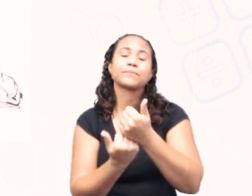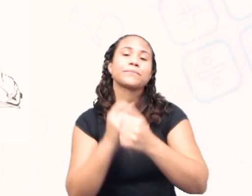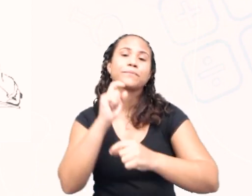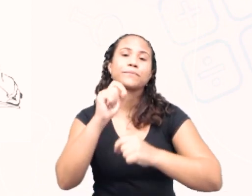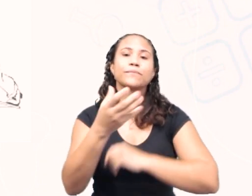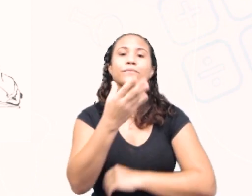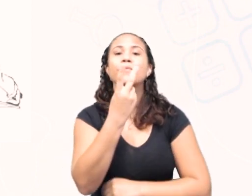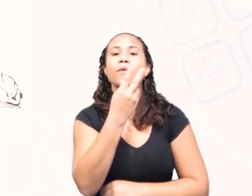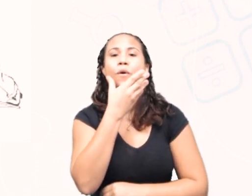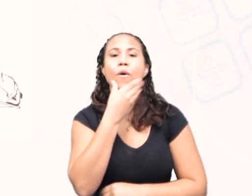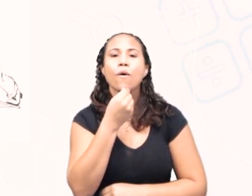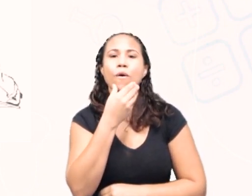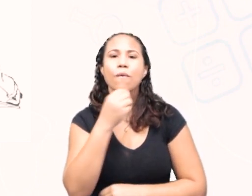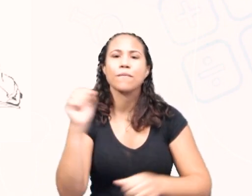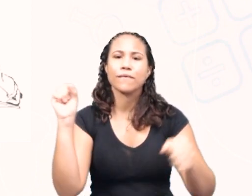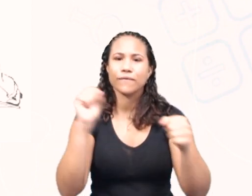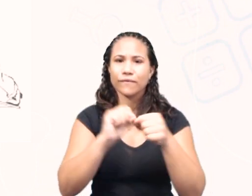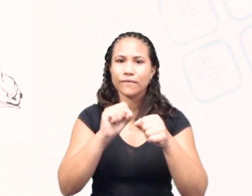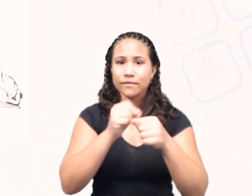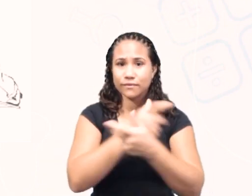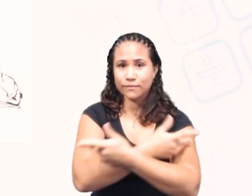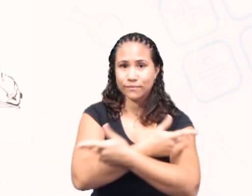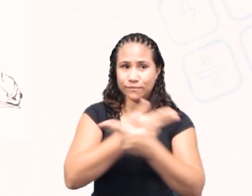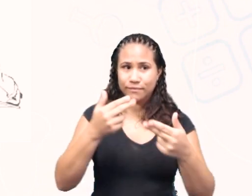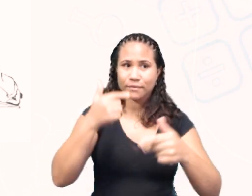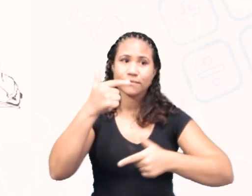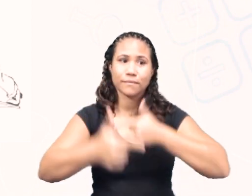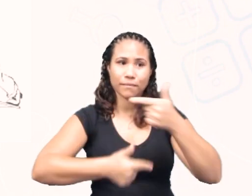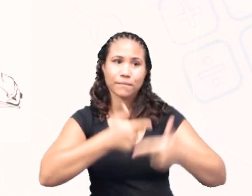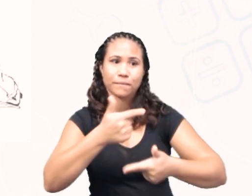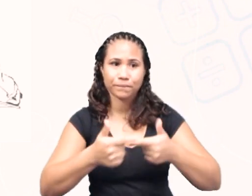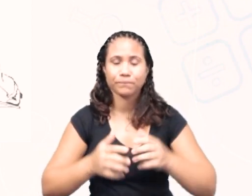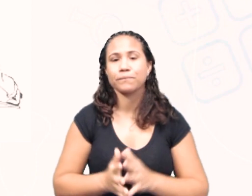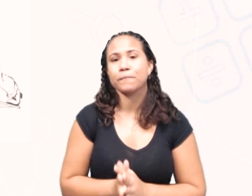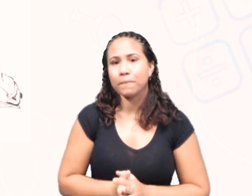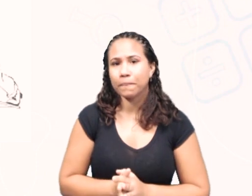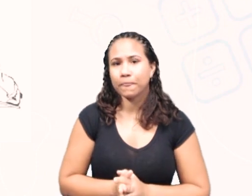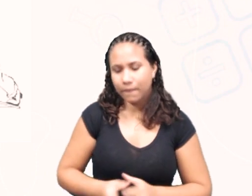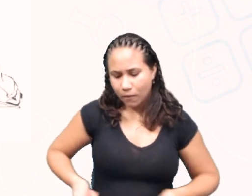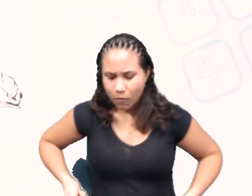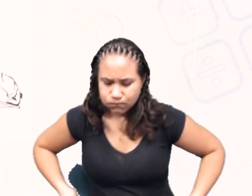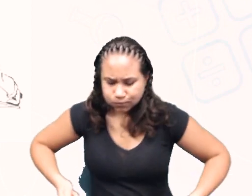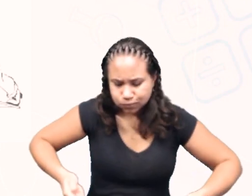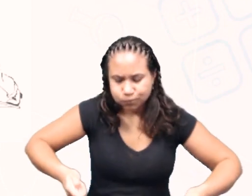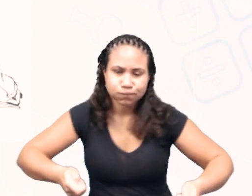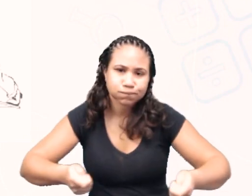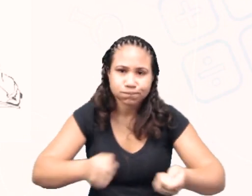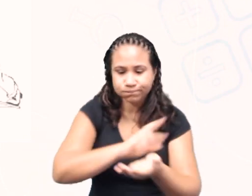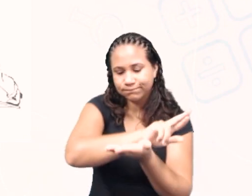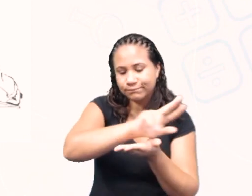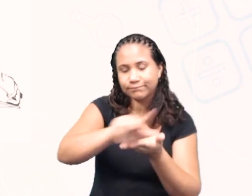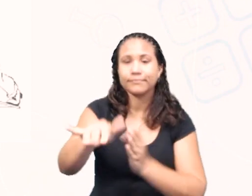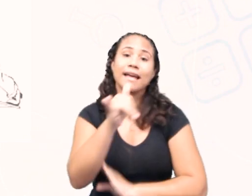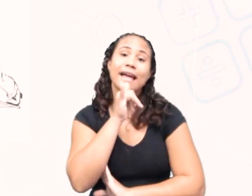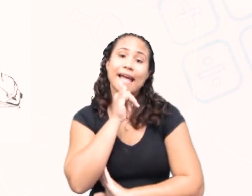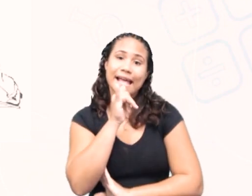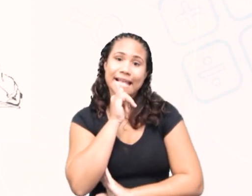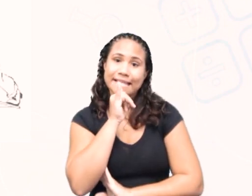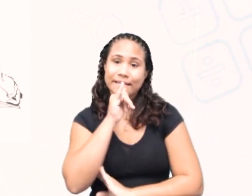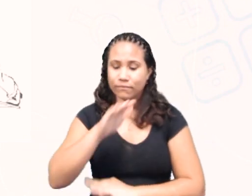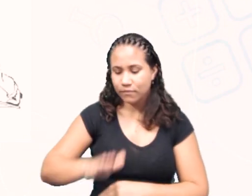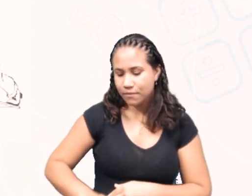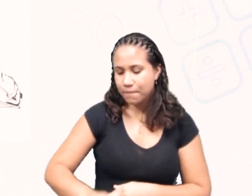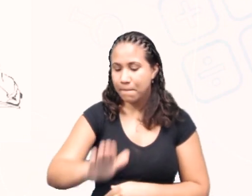dois homens a realizar o seu trabalho. Algum desses exemplos de plano